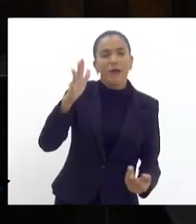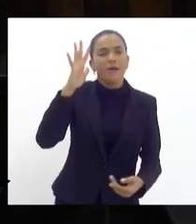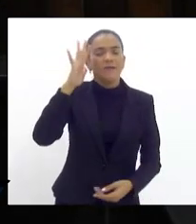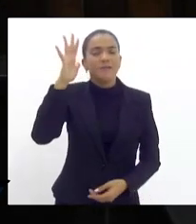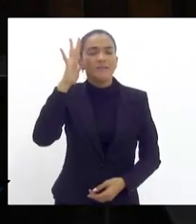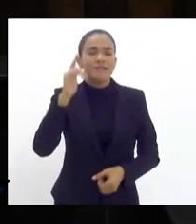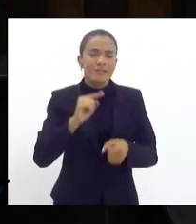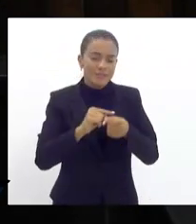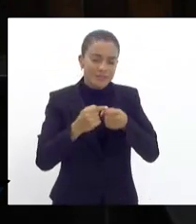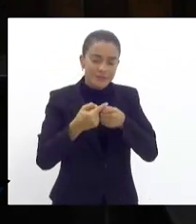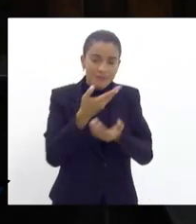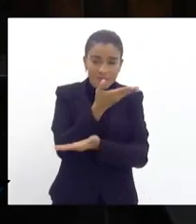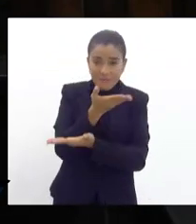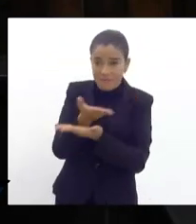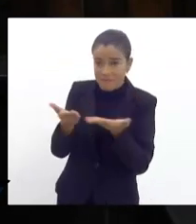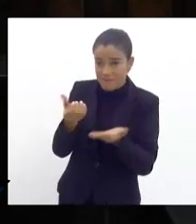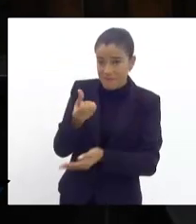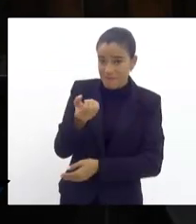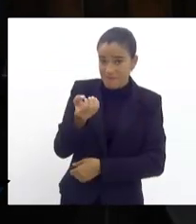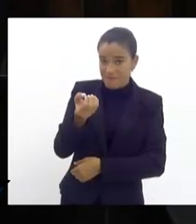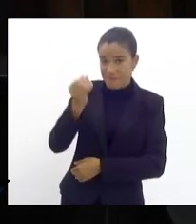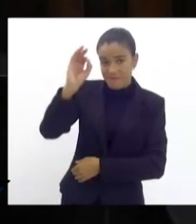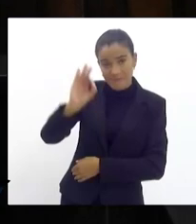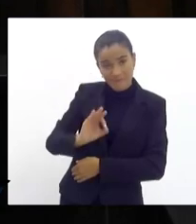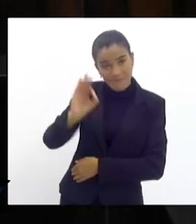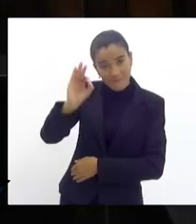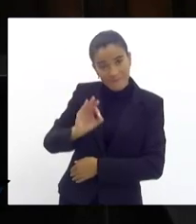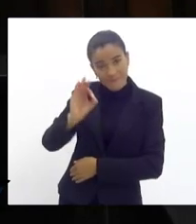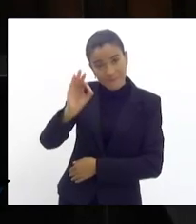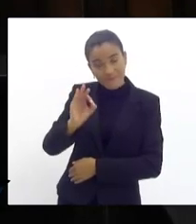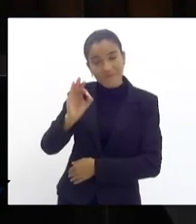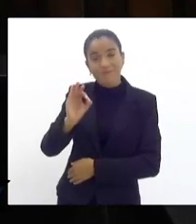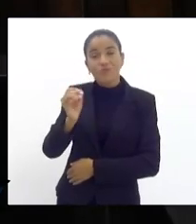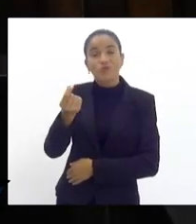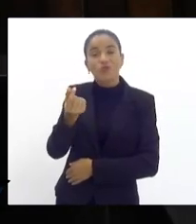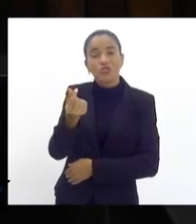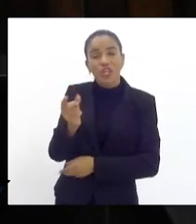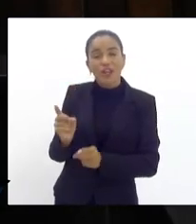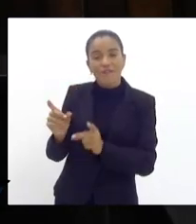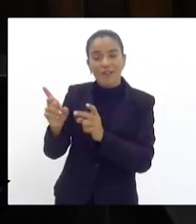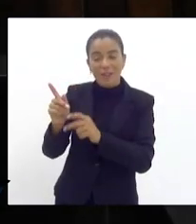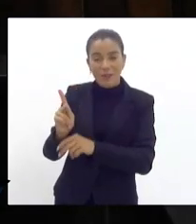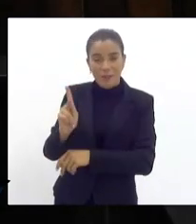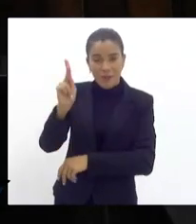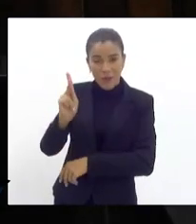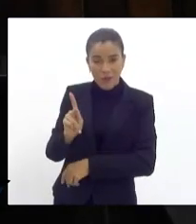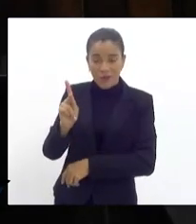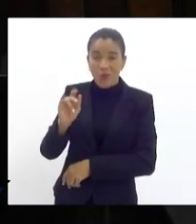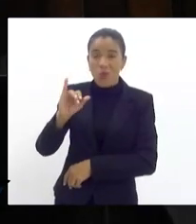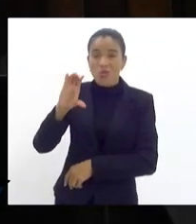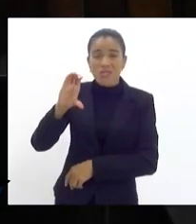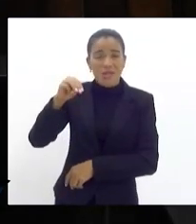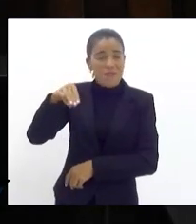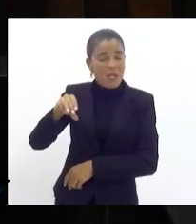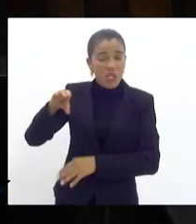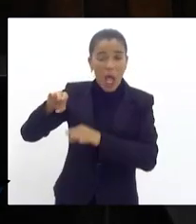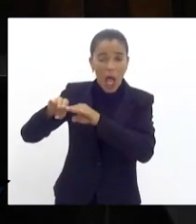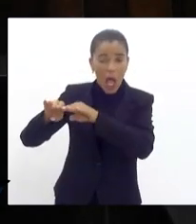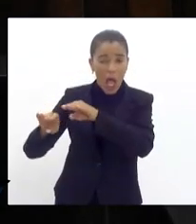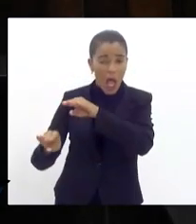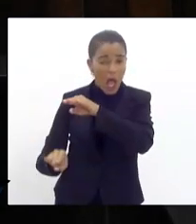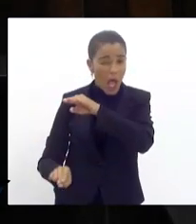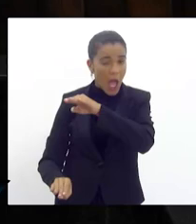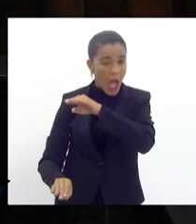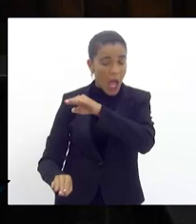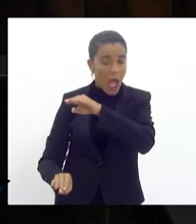município perde 60%. O ICMS dele já está lascado porque o ICMS